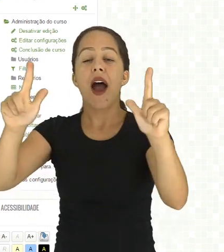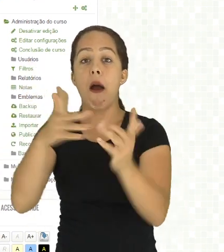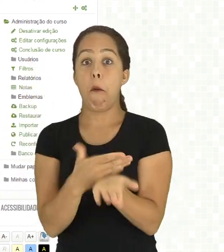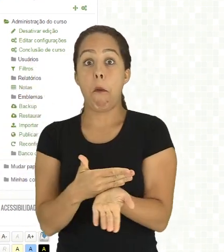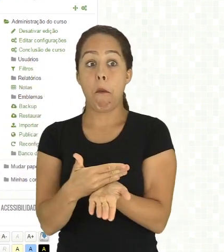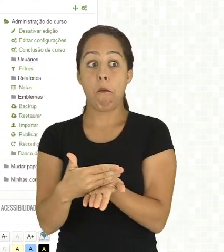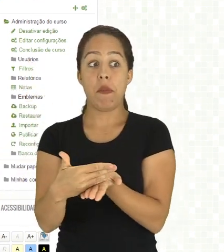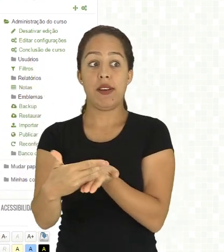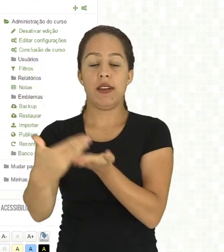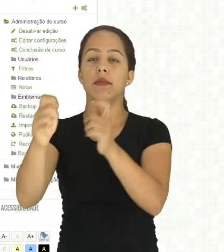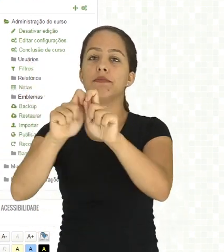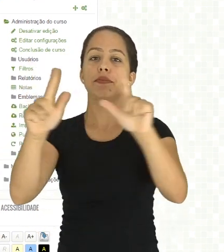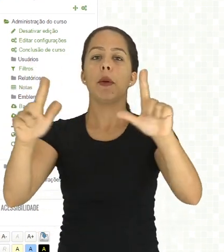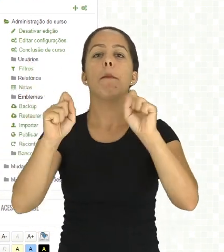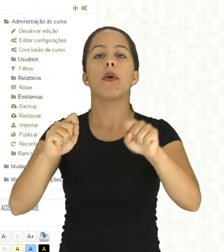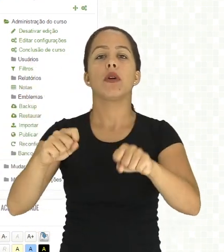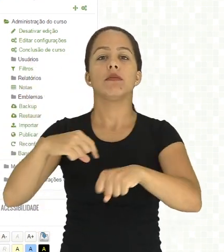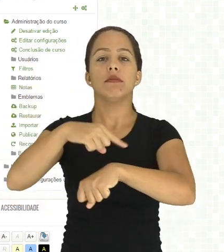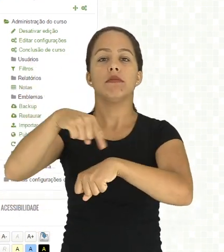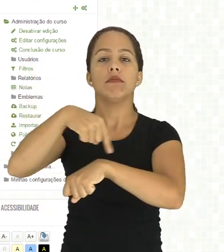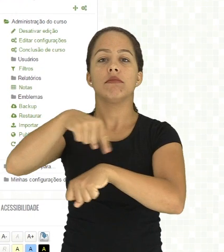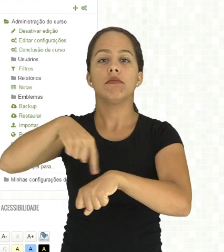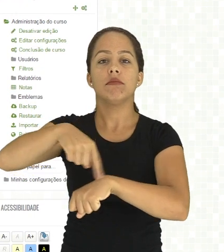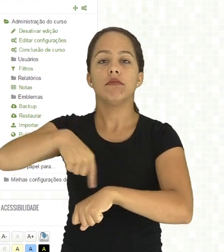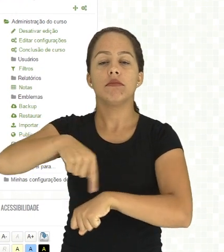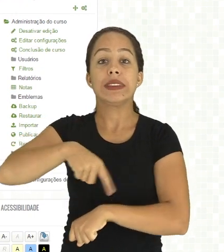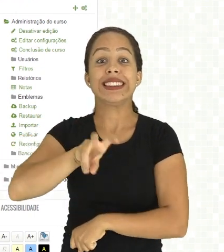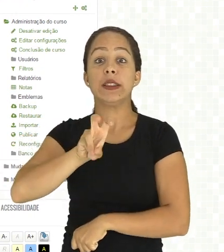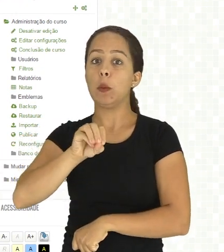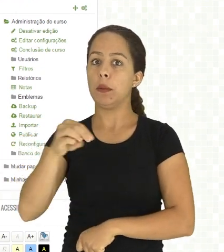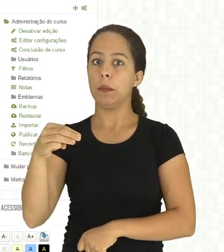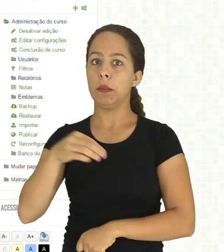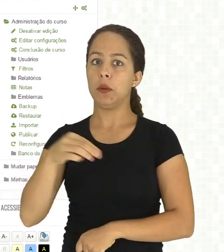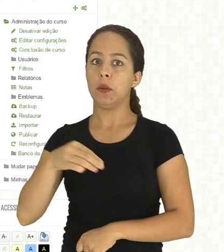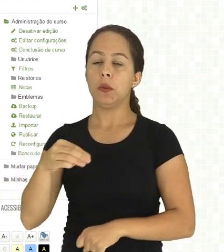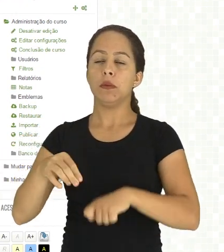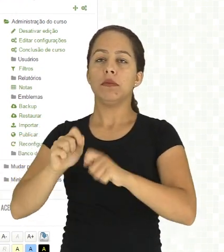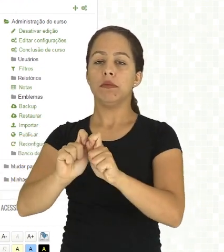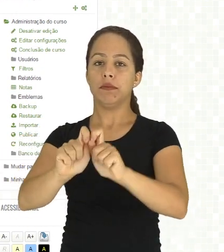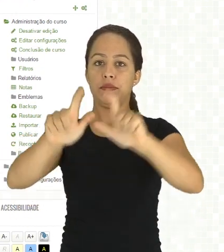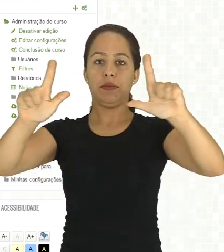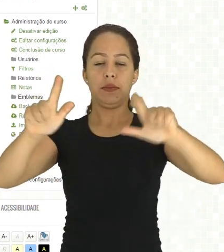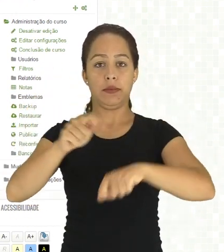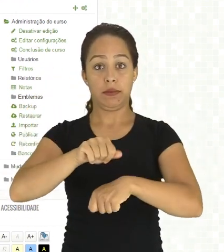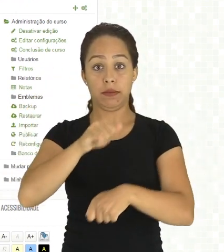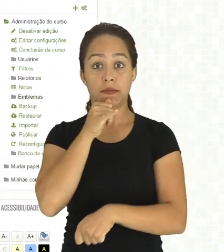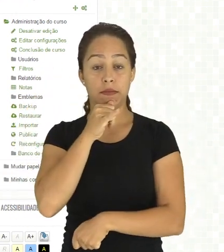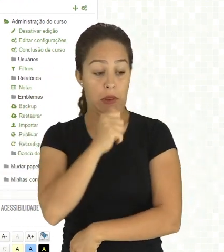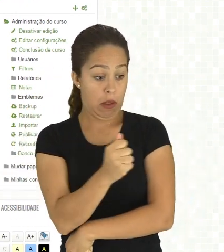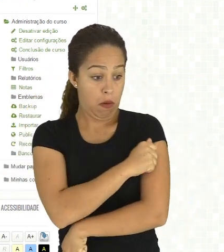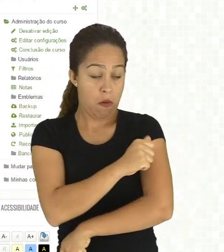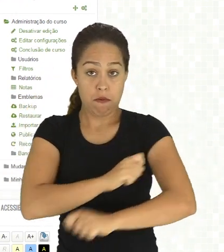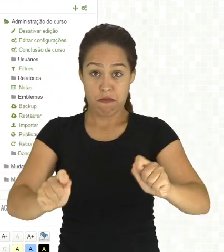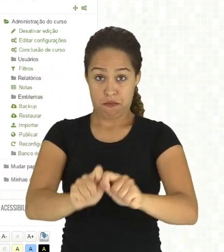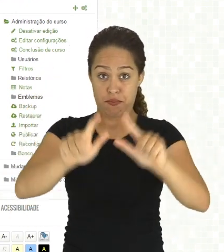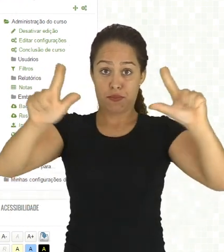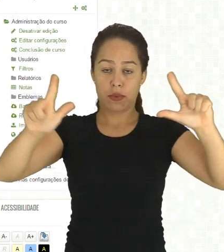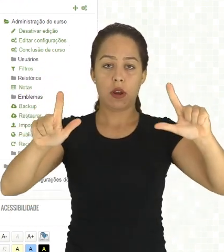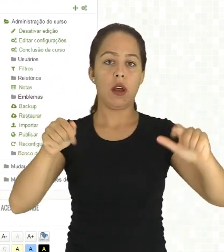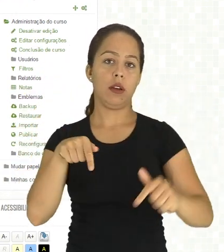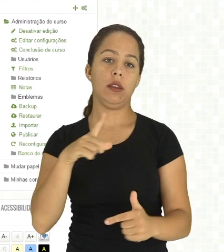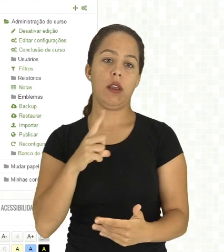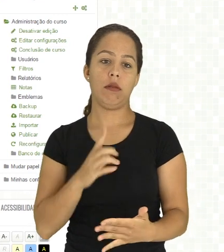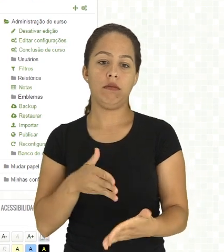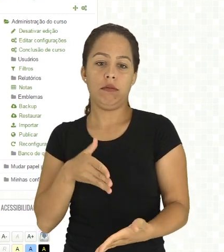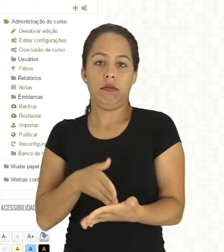pode colocar 50 minutos e aí, durante esses 4 dias em que o questionário vai estar aberto, quando o aluno iniciar